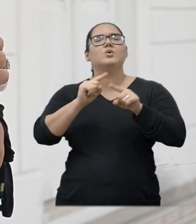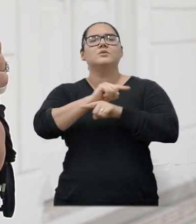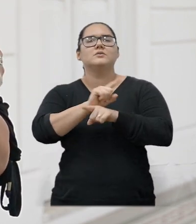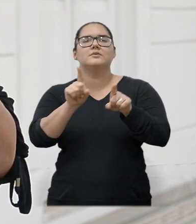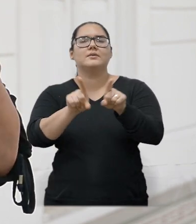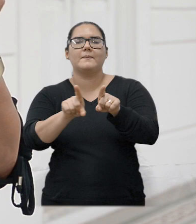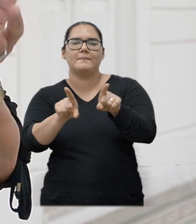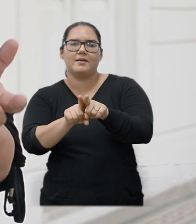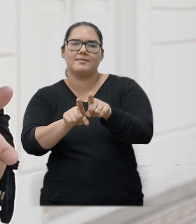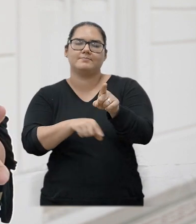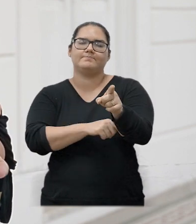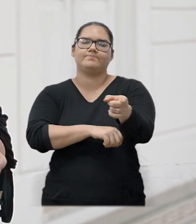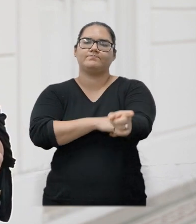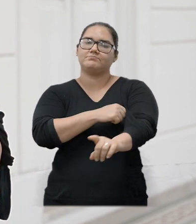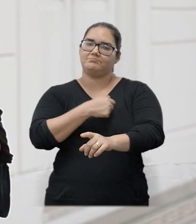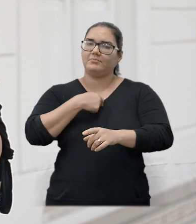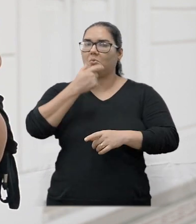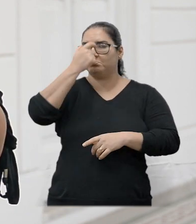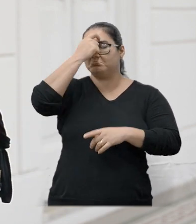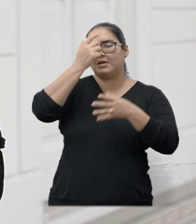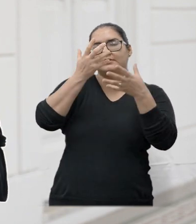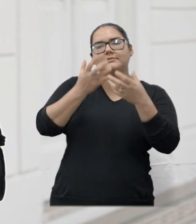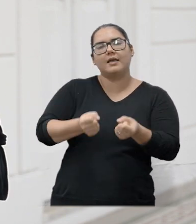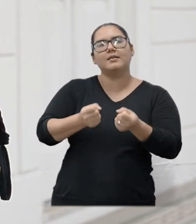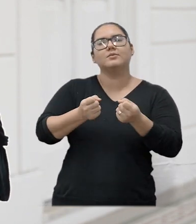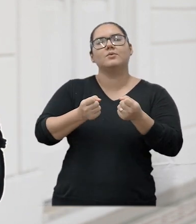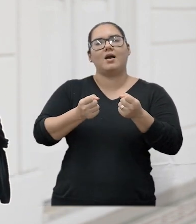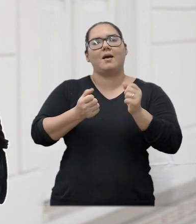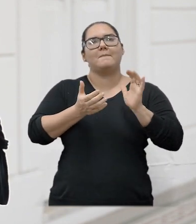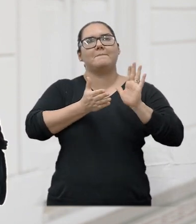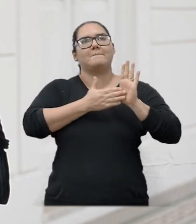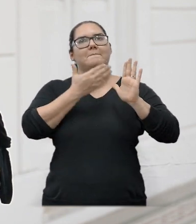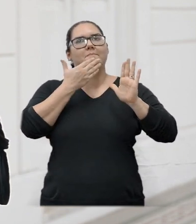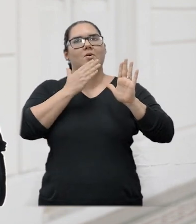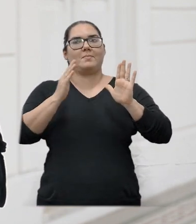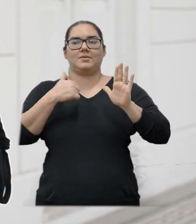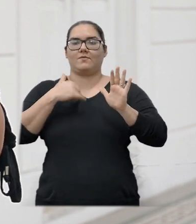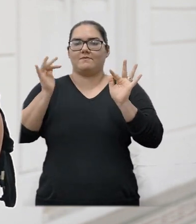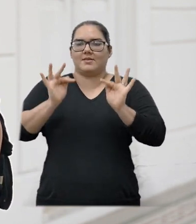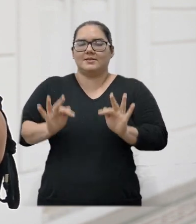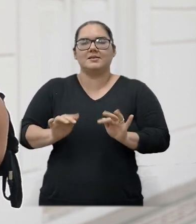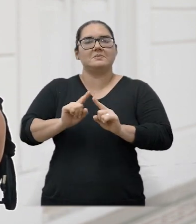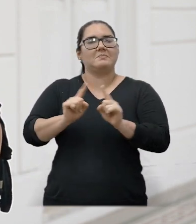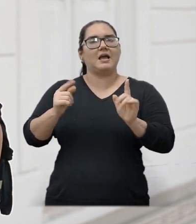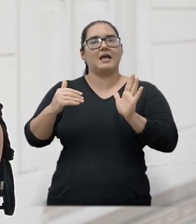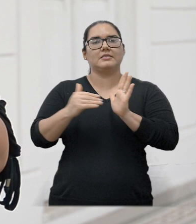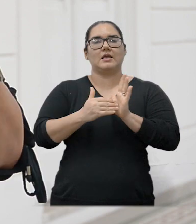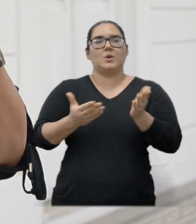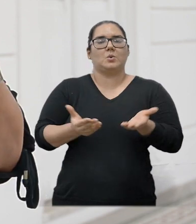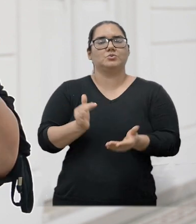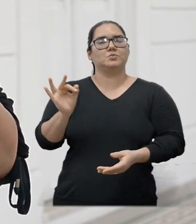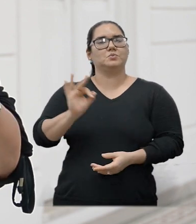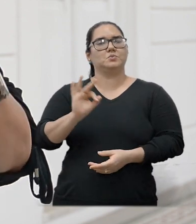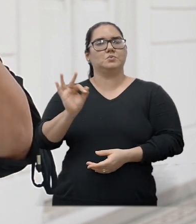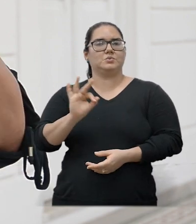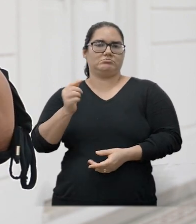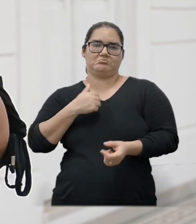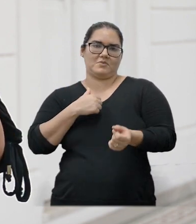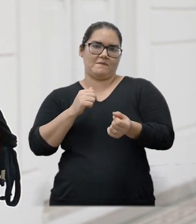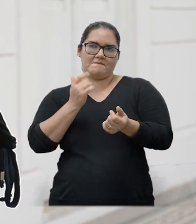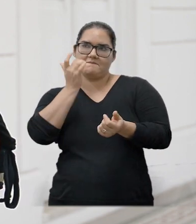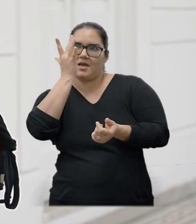Ou dessa aceitação Nos prometeram A felicidade Mas ela Não veio Até hoje Nem fácil